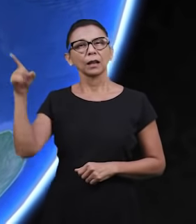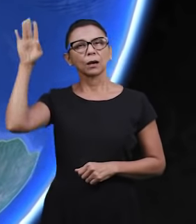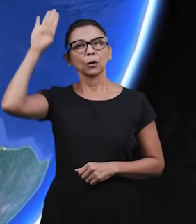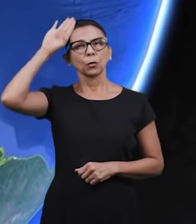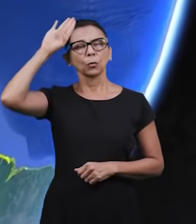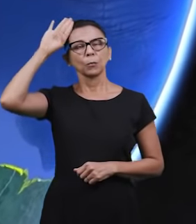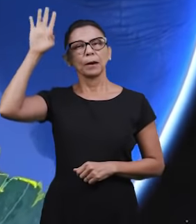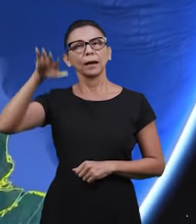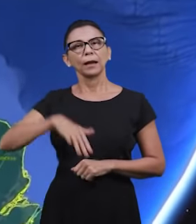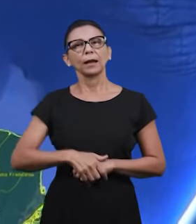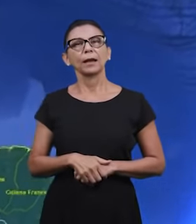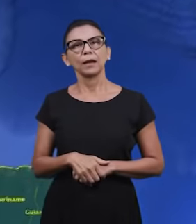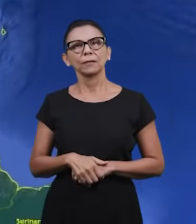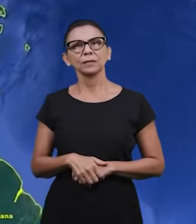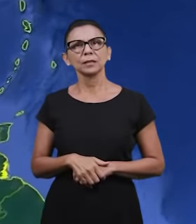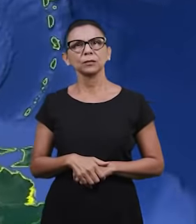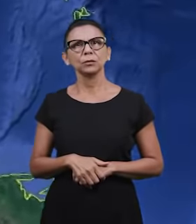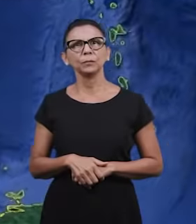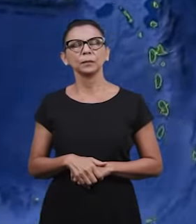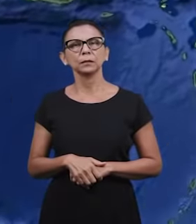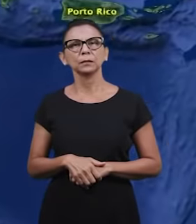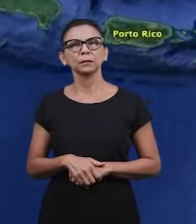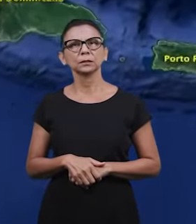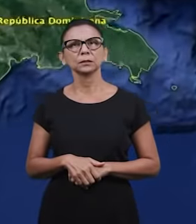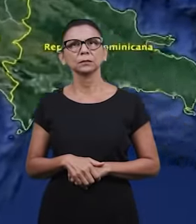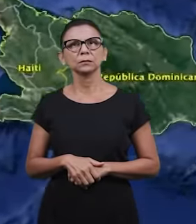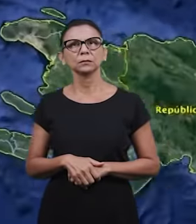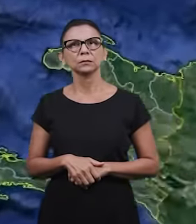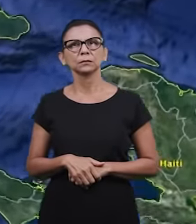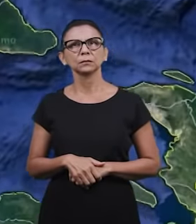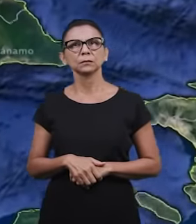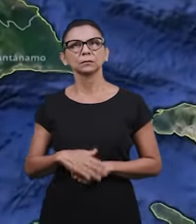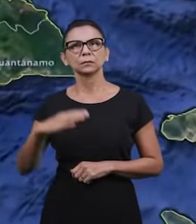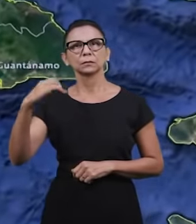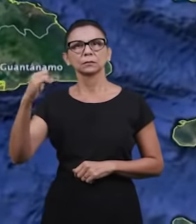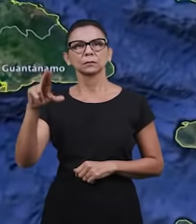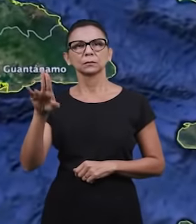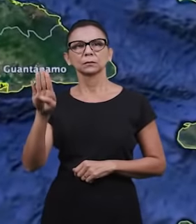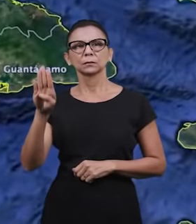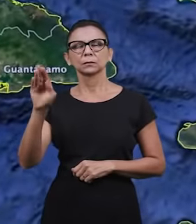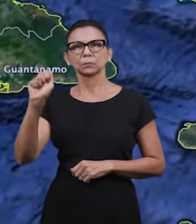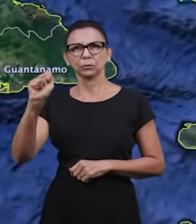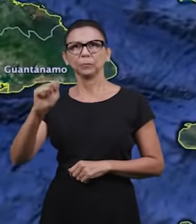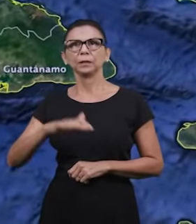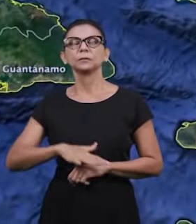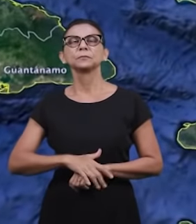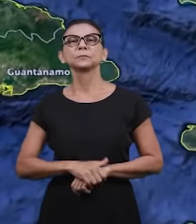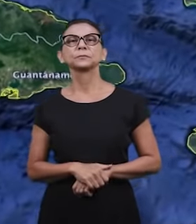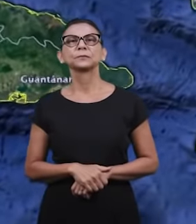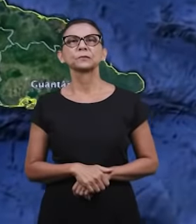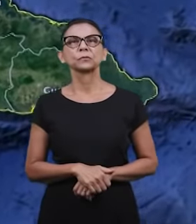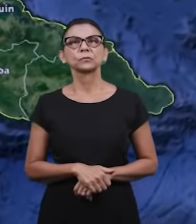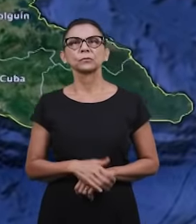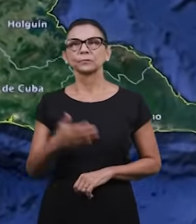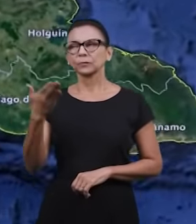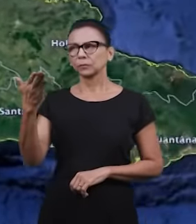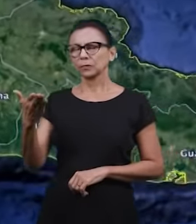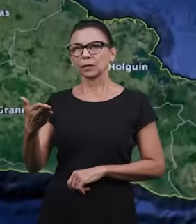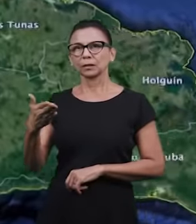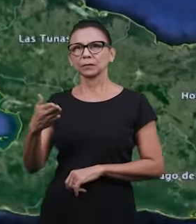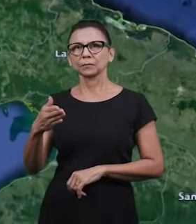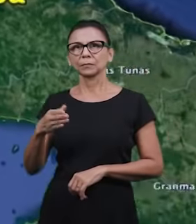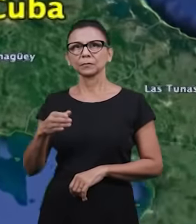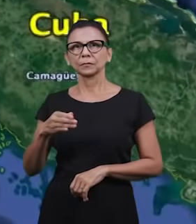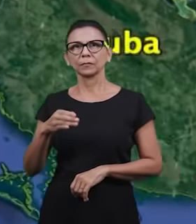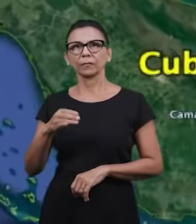temos a nossa igreja, primeiramente em Havana, a capital de Cuba. Nós iremos, então, localizar ali na América Central, está